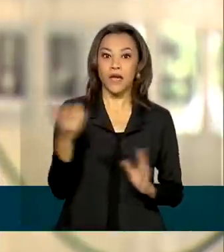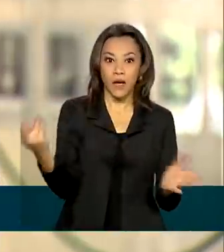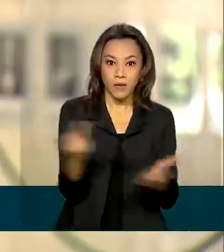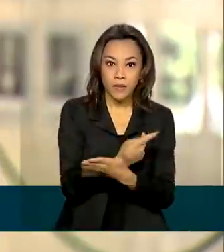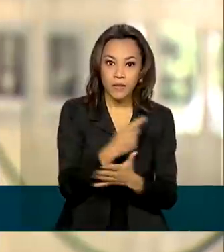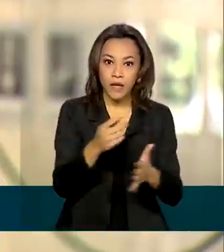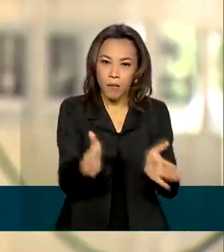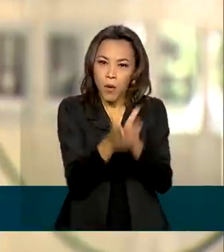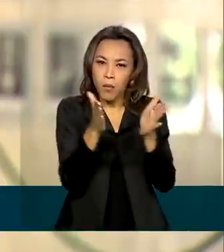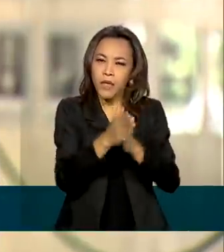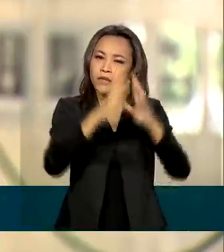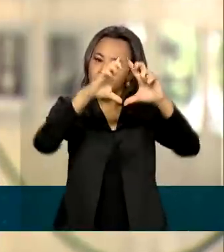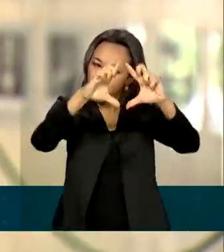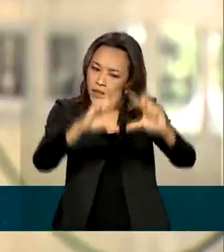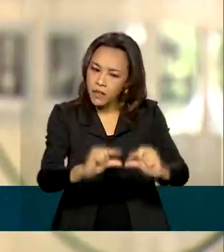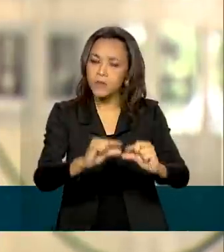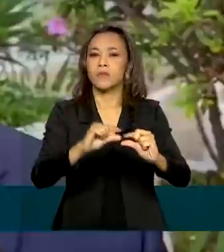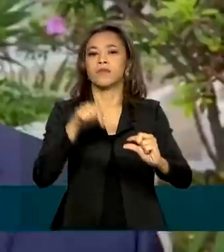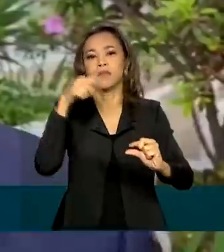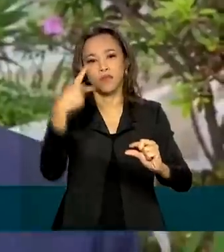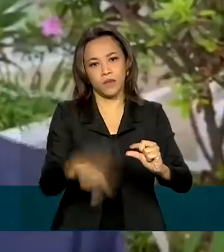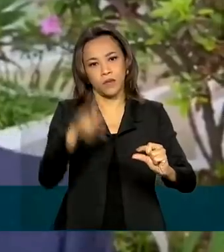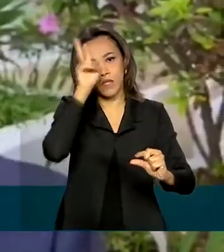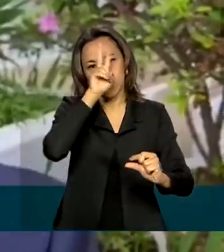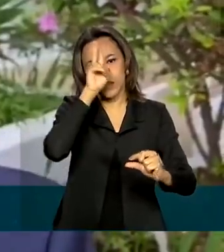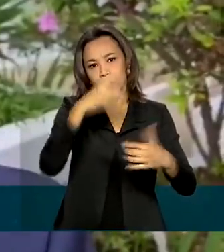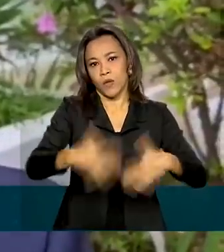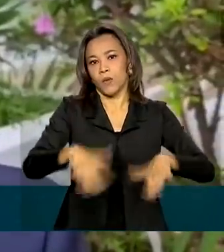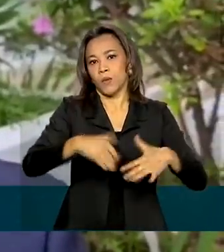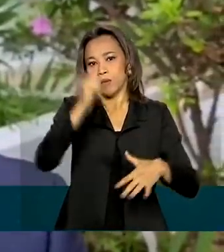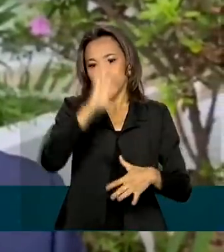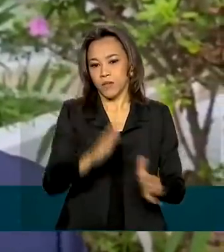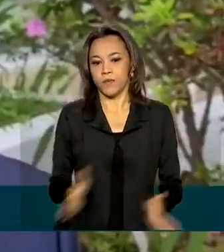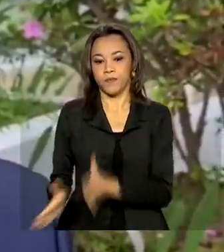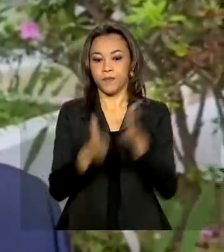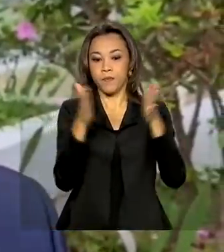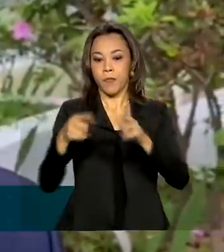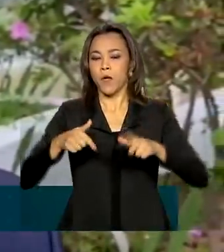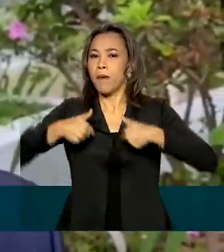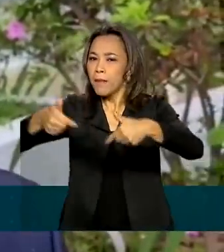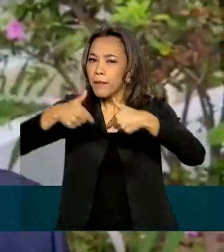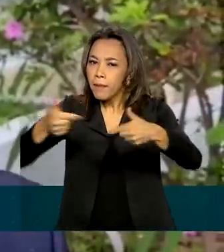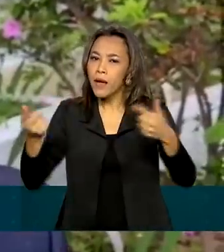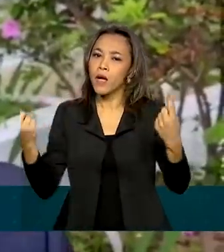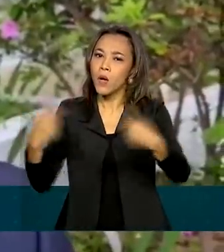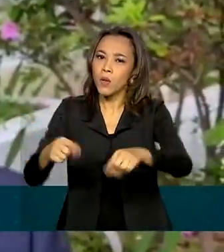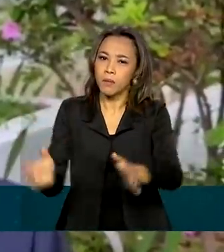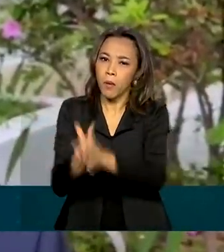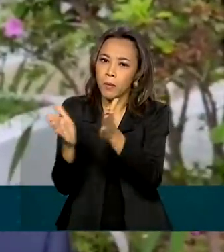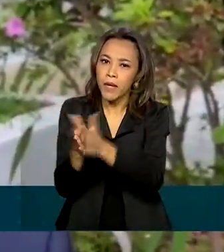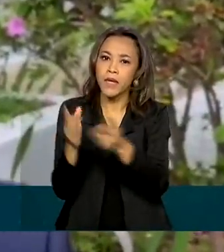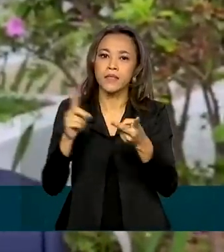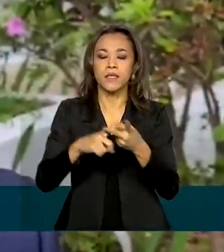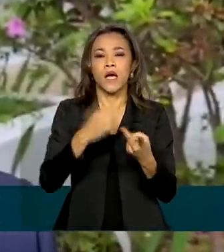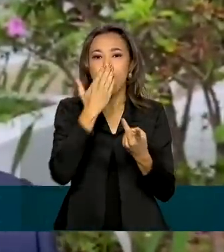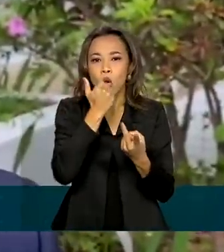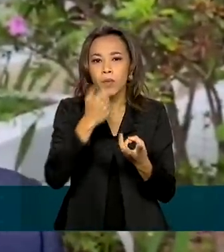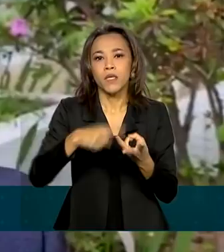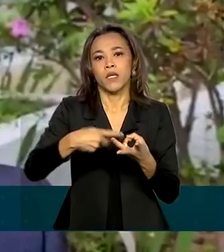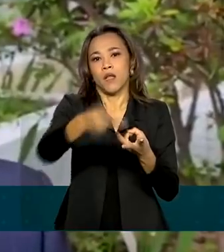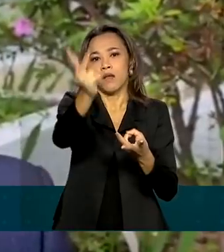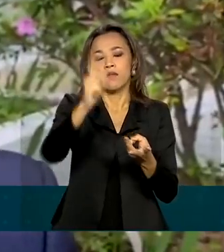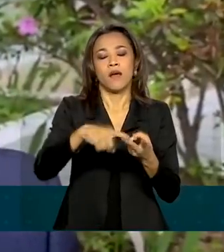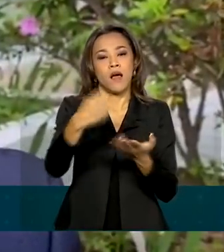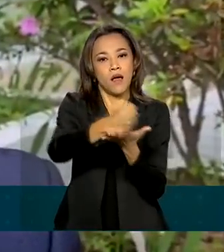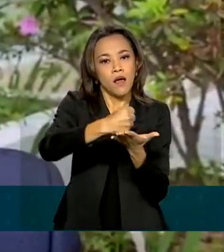chegasse ao menor patamar da história. Como temos a pobreza, temos condição do alimento chegar, do medicamento, do abrigo.